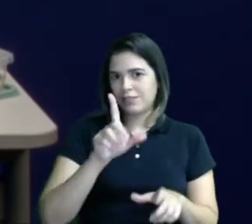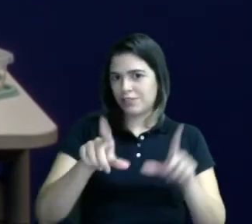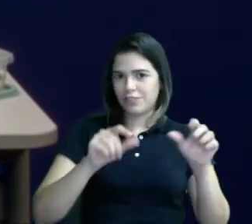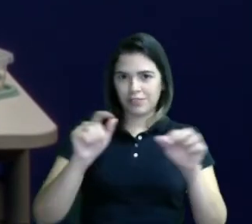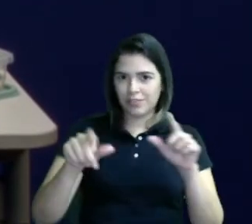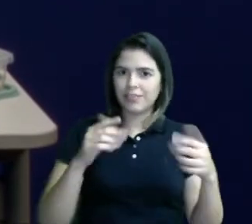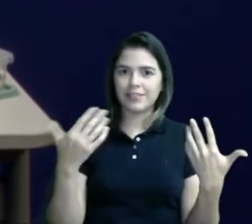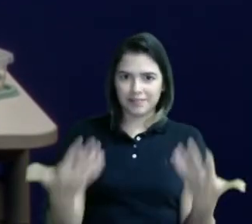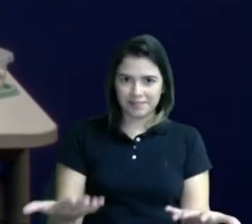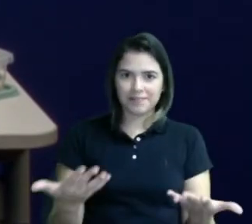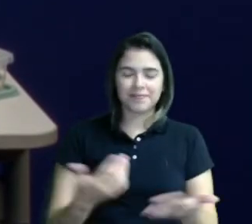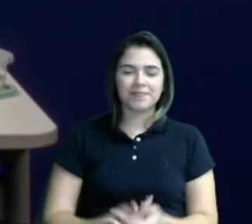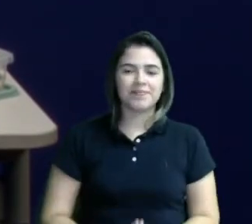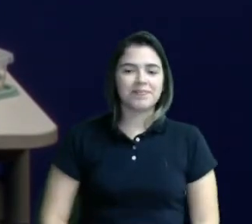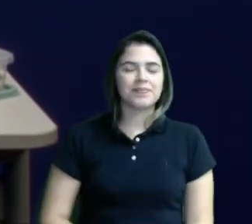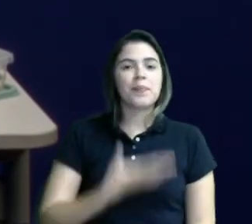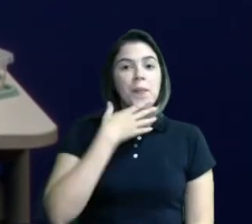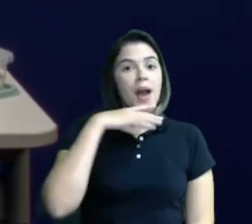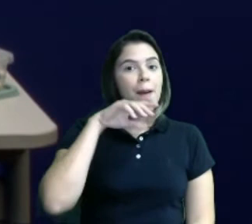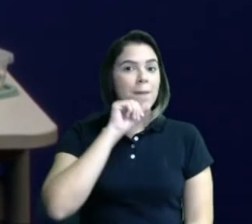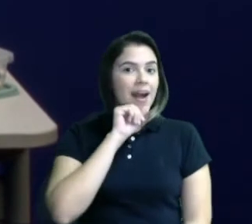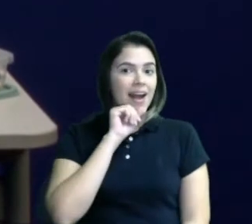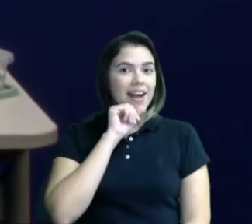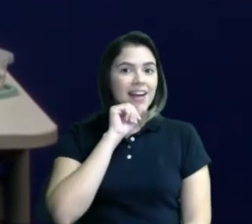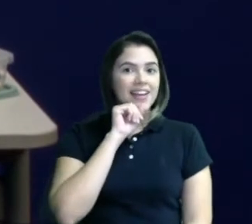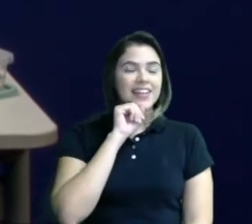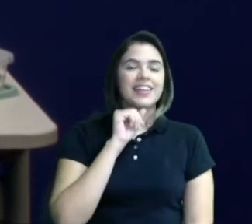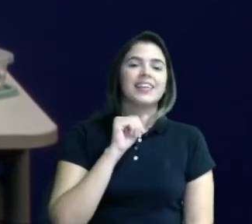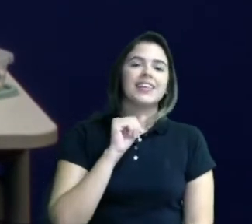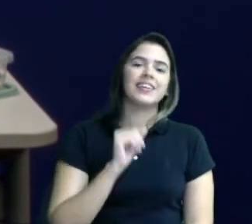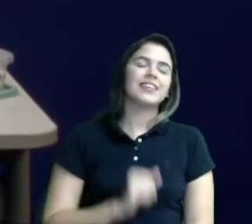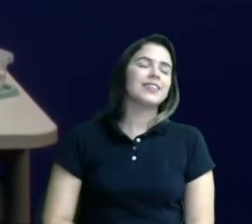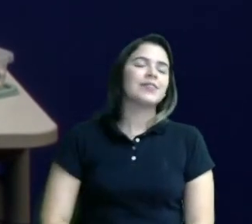certo? Papai. Aqui.